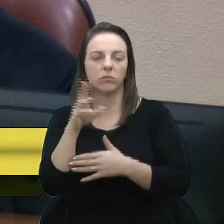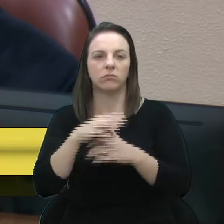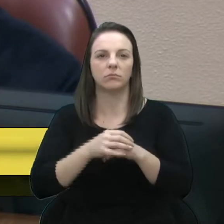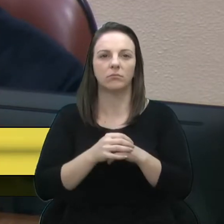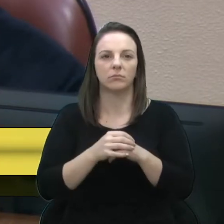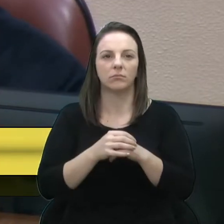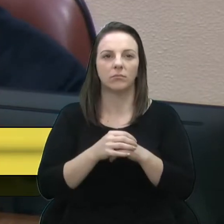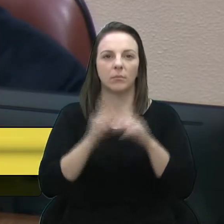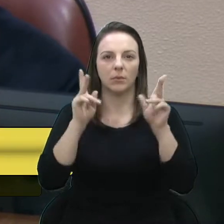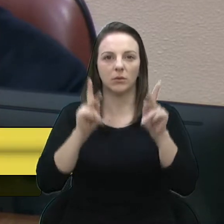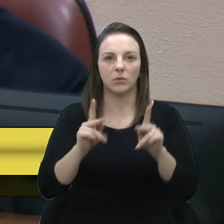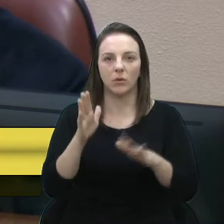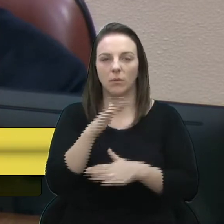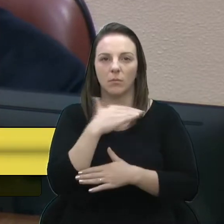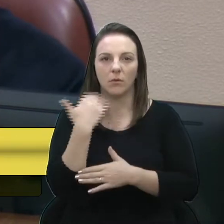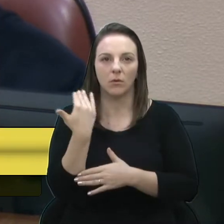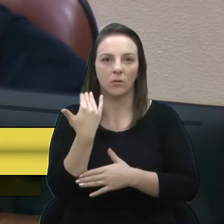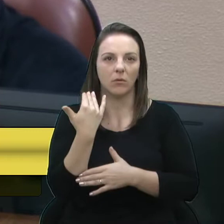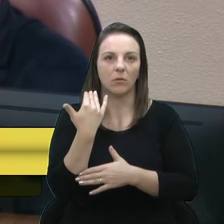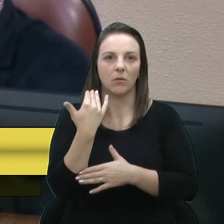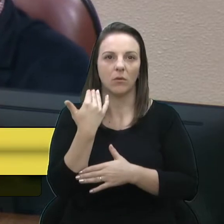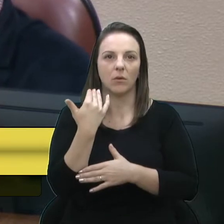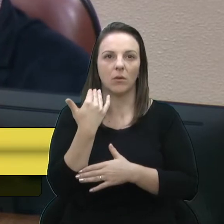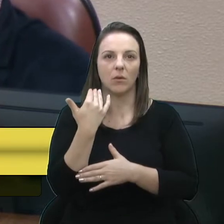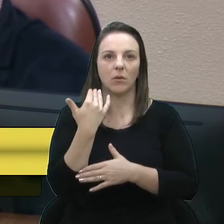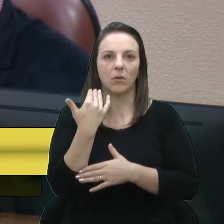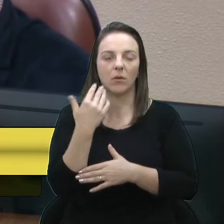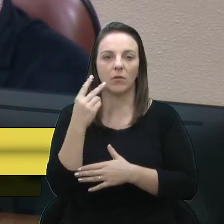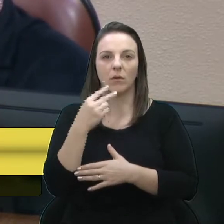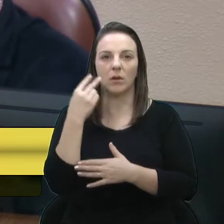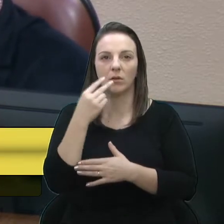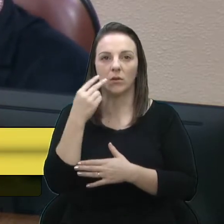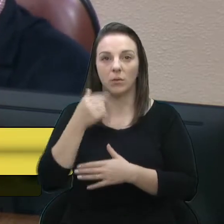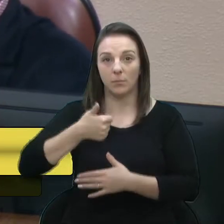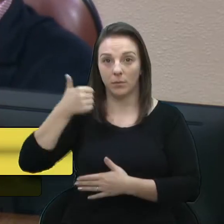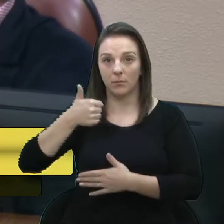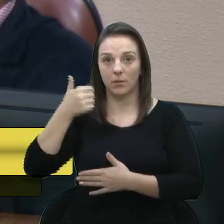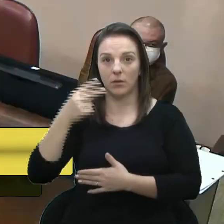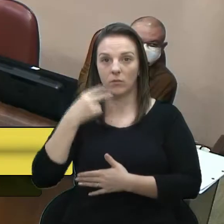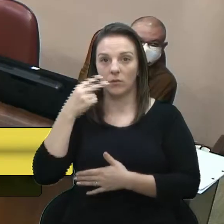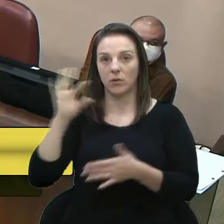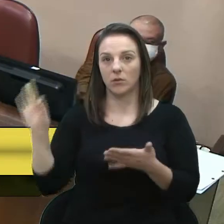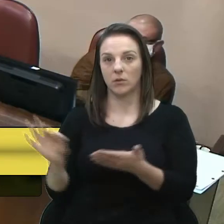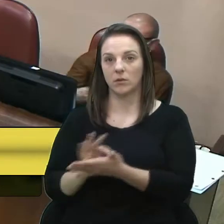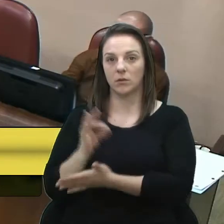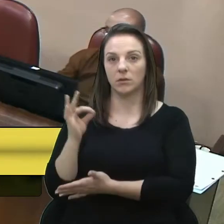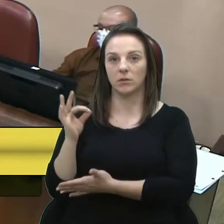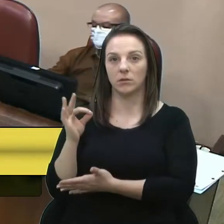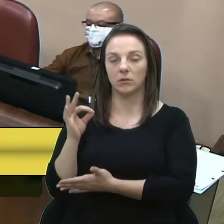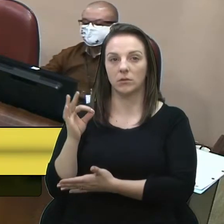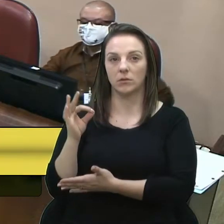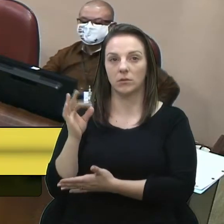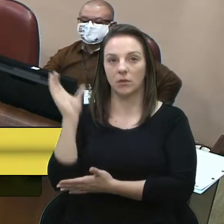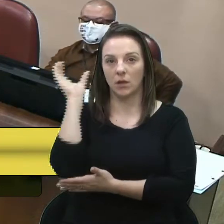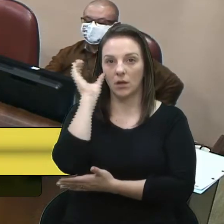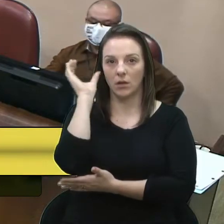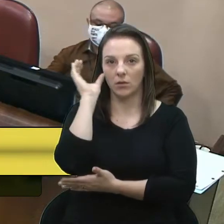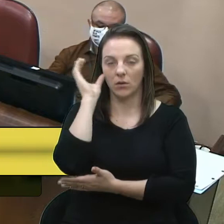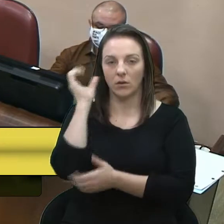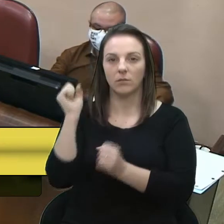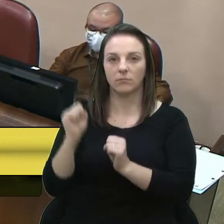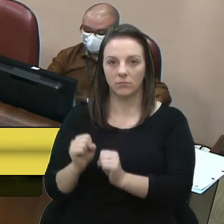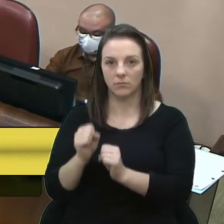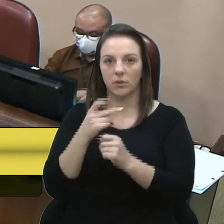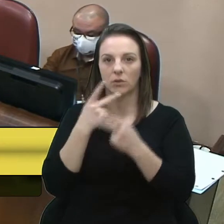palavra está à disposição dos senhores vereadores. Primeiro vereador escrito, vereador Cadori, com a palavra.